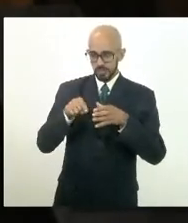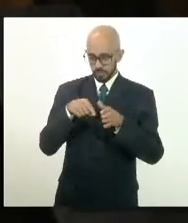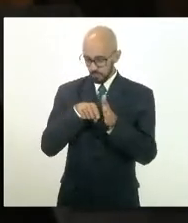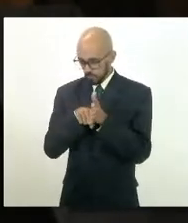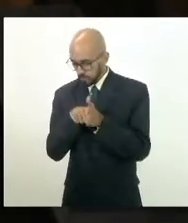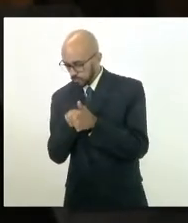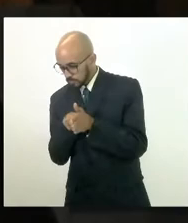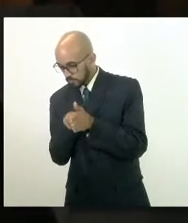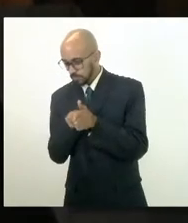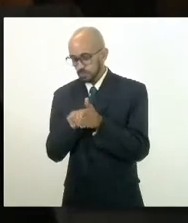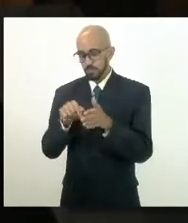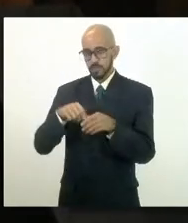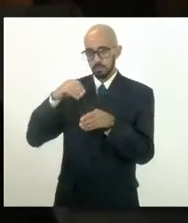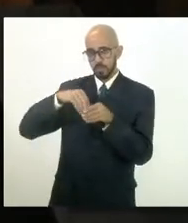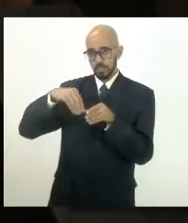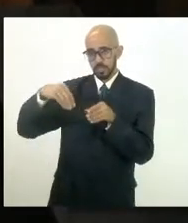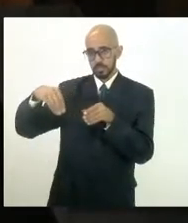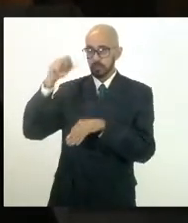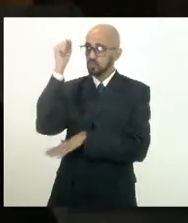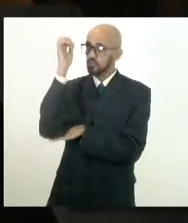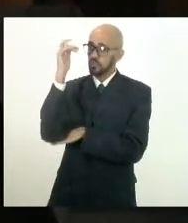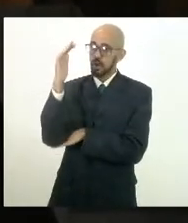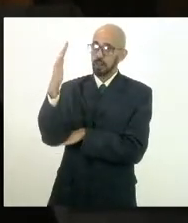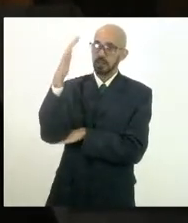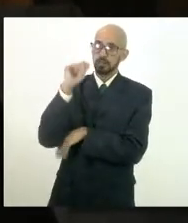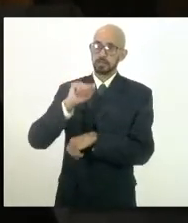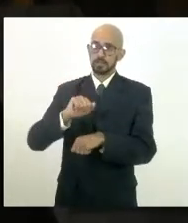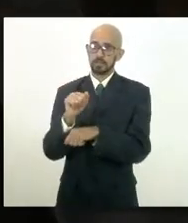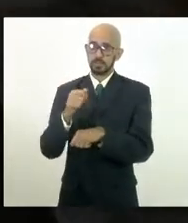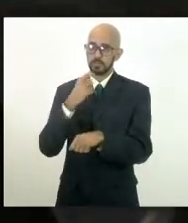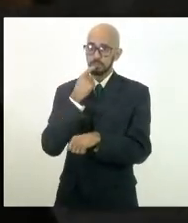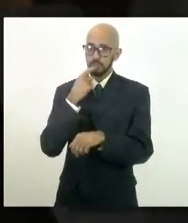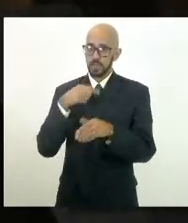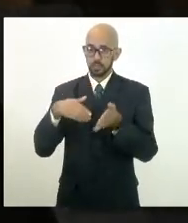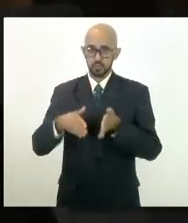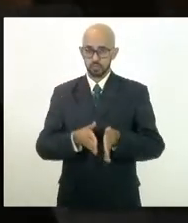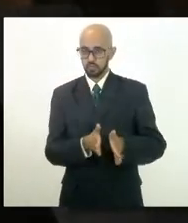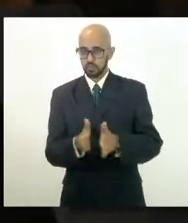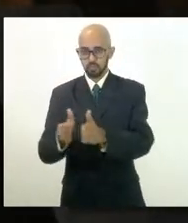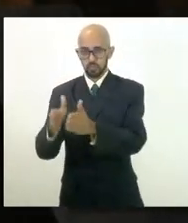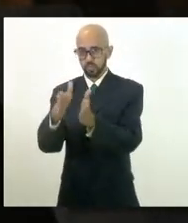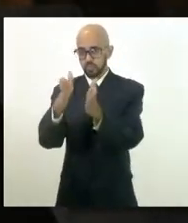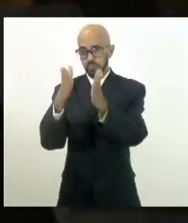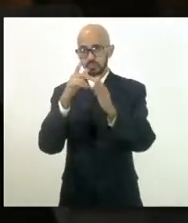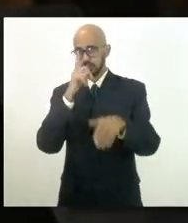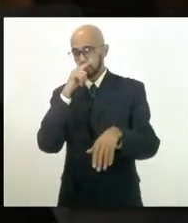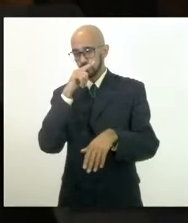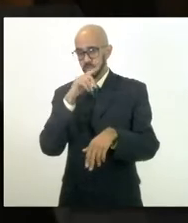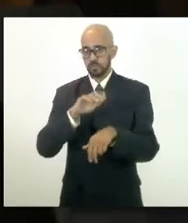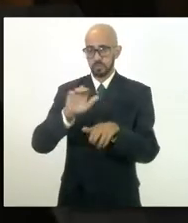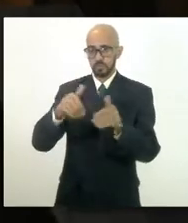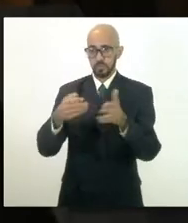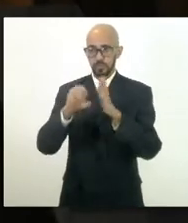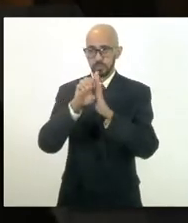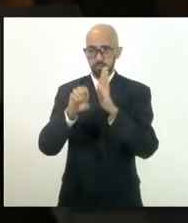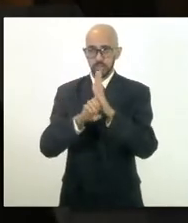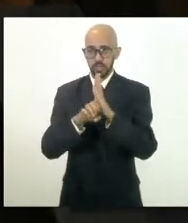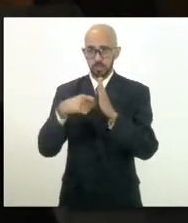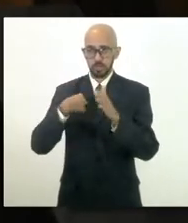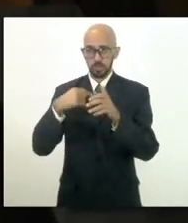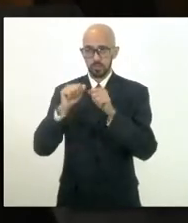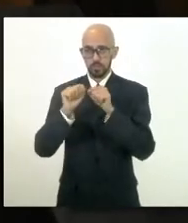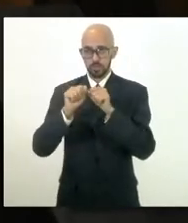água, reflorestamento das matas marginais e ciliares. Então as emendas que eu fiz foi